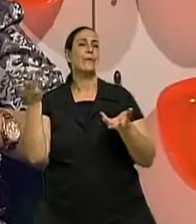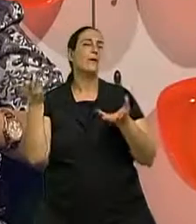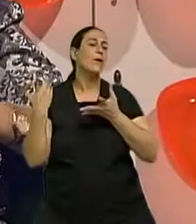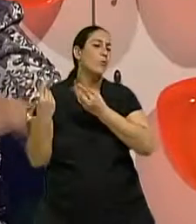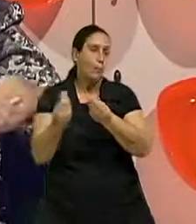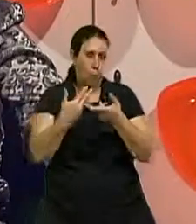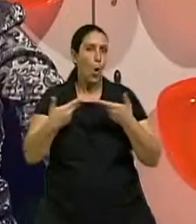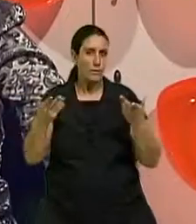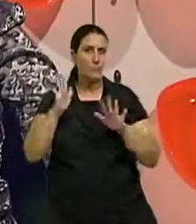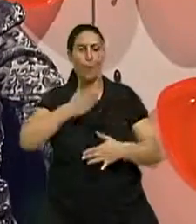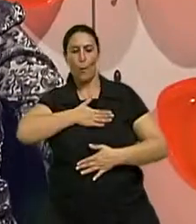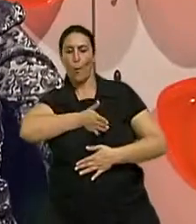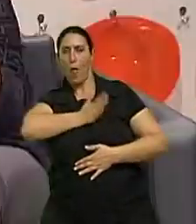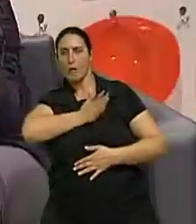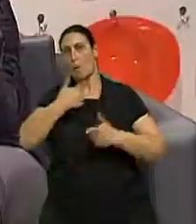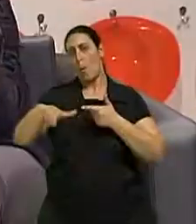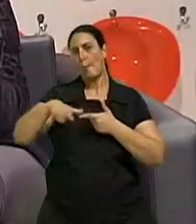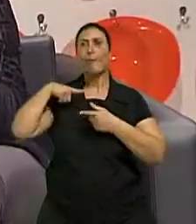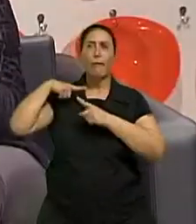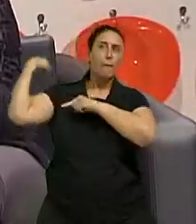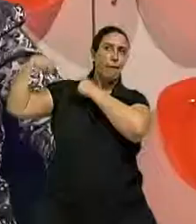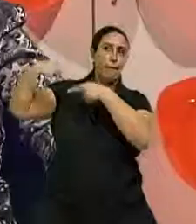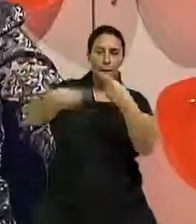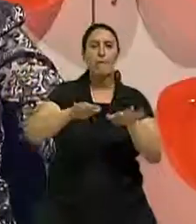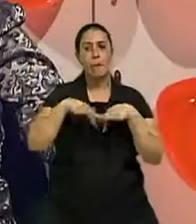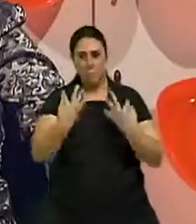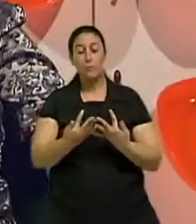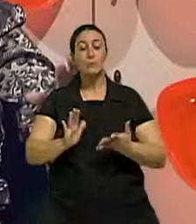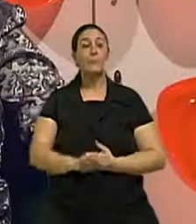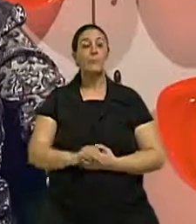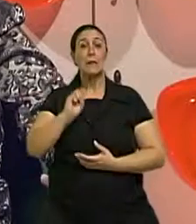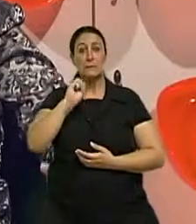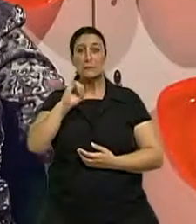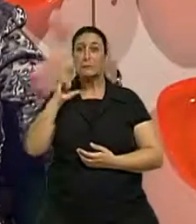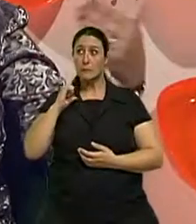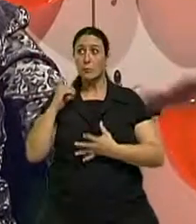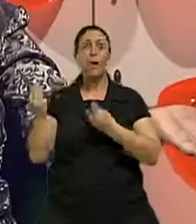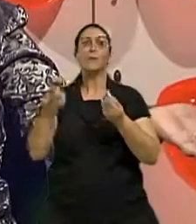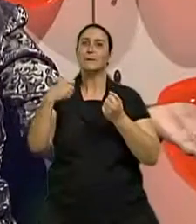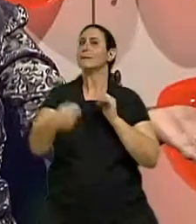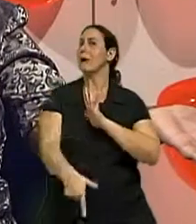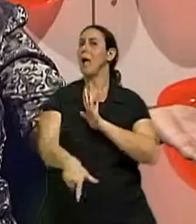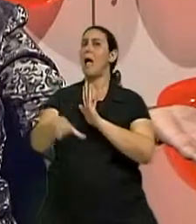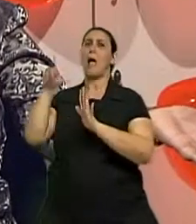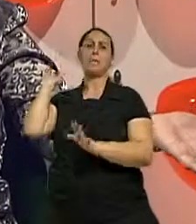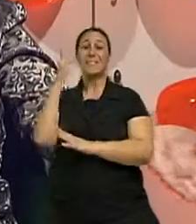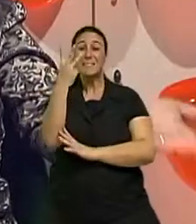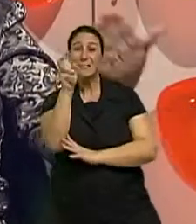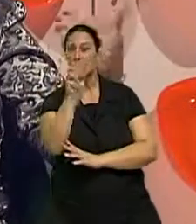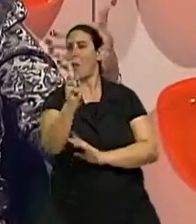prevenção. Perfeito. Conforme a situação Que tem histórico na família. É, histórico na família, a prevenção é antes ainda dos 30.